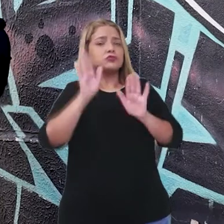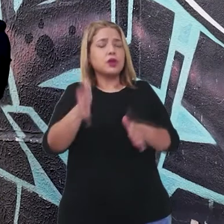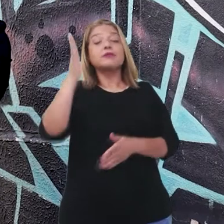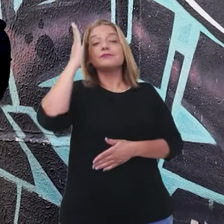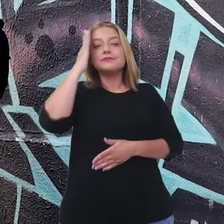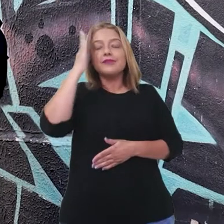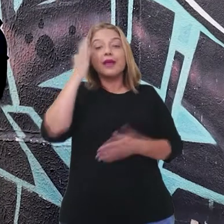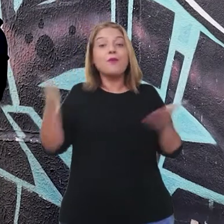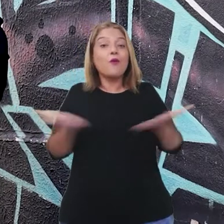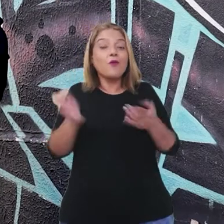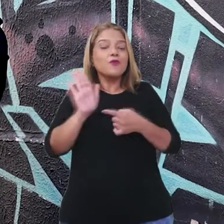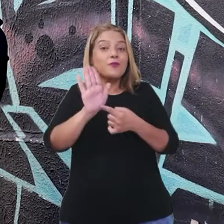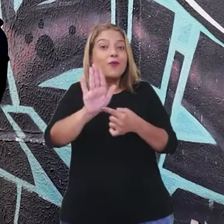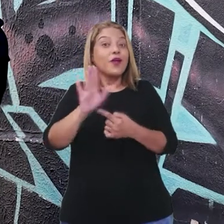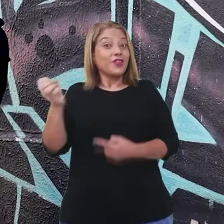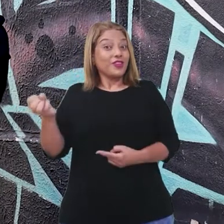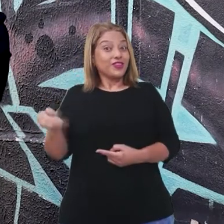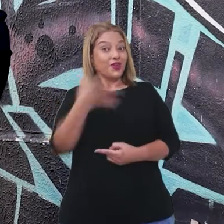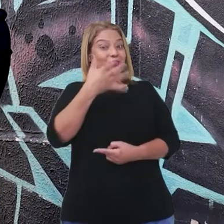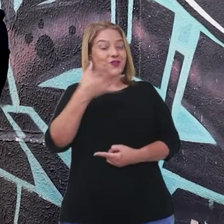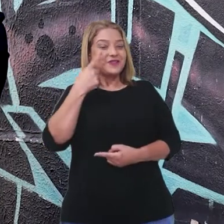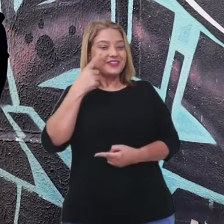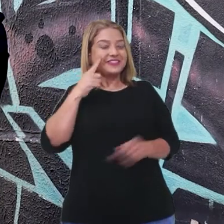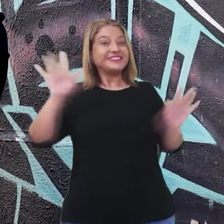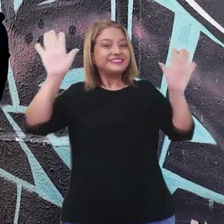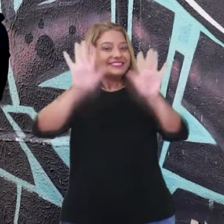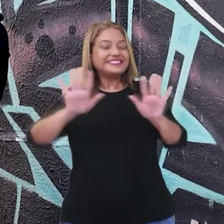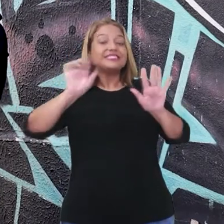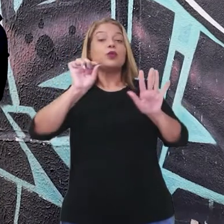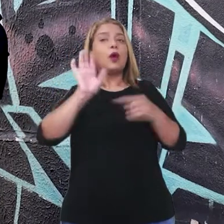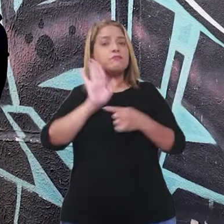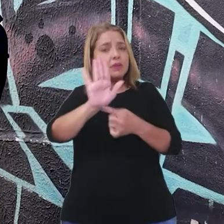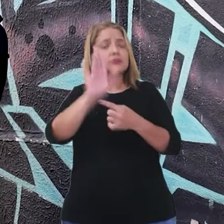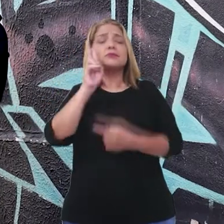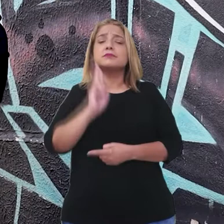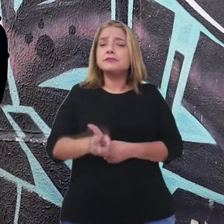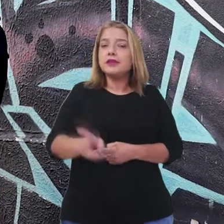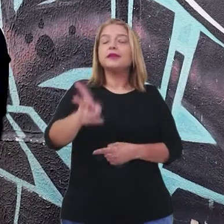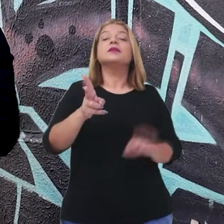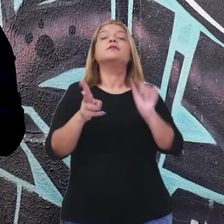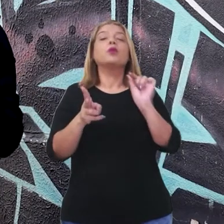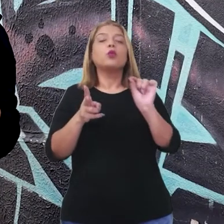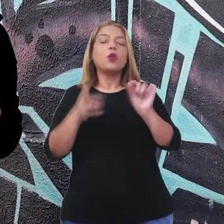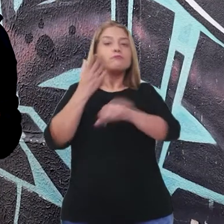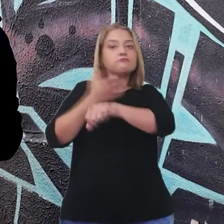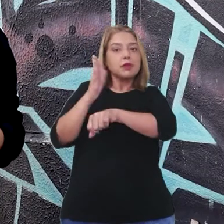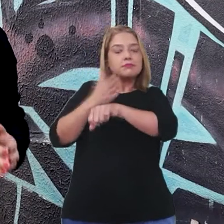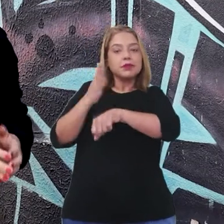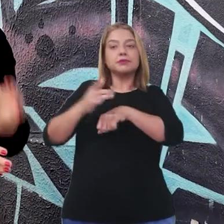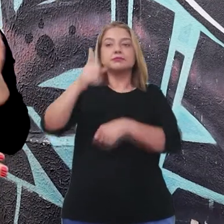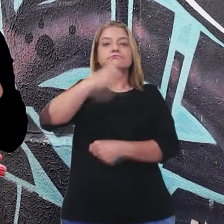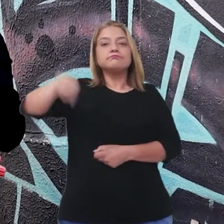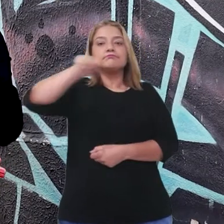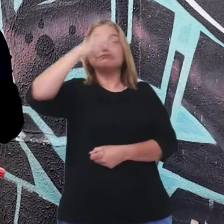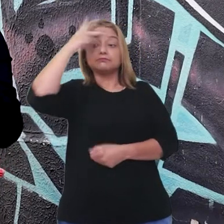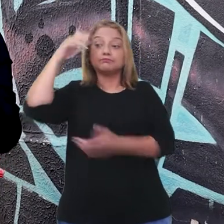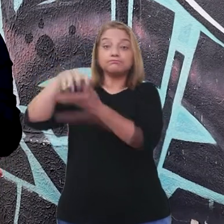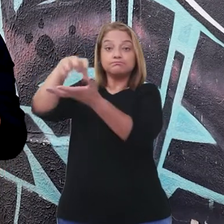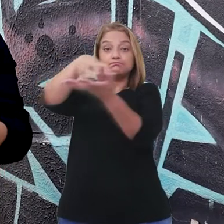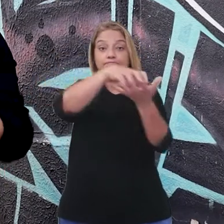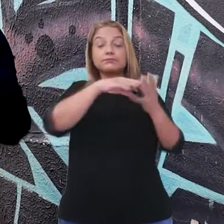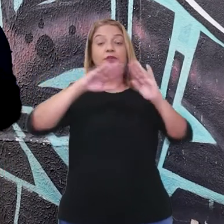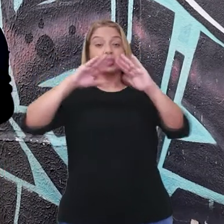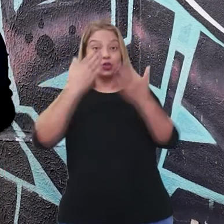sabem, o nosso programa está de cara nova. Estamos apresentando, em cada programa, práticas desenvolvidas nas unidades